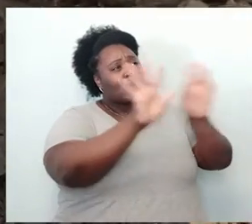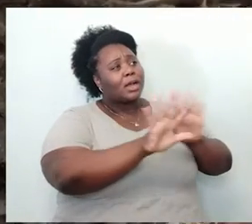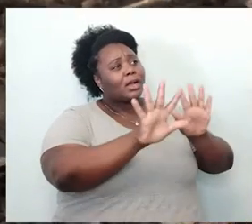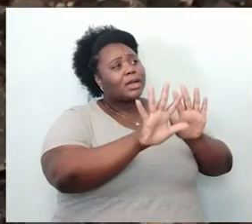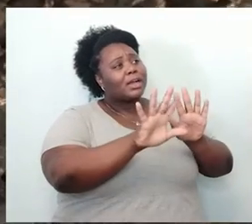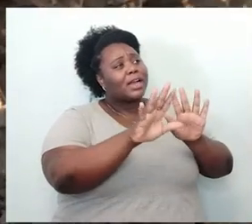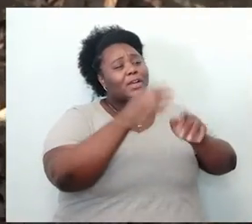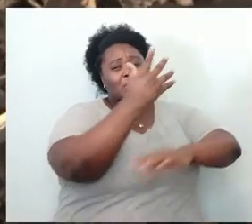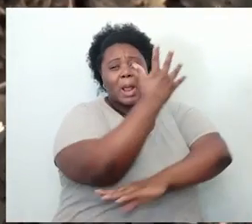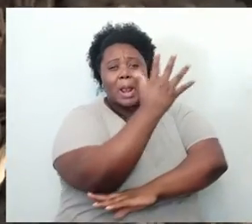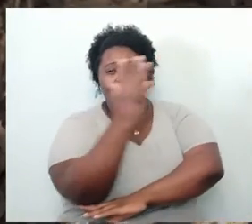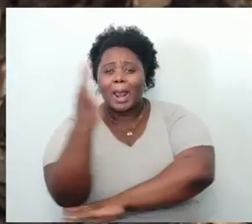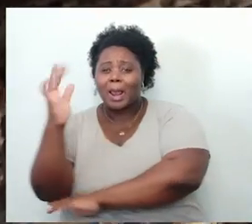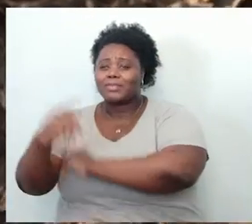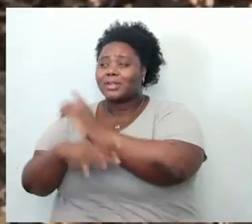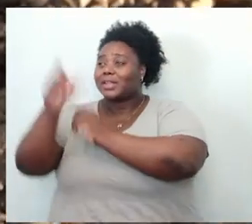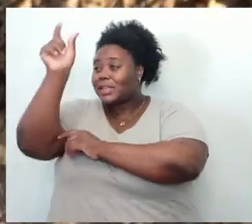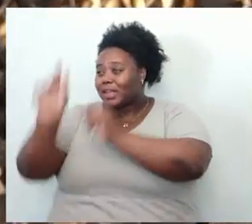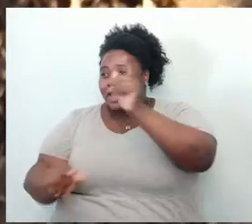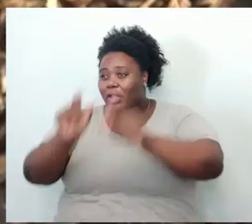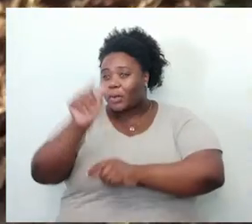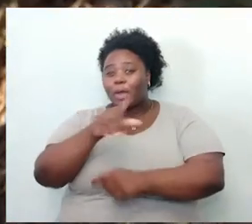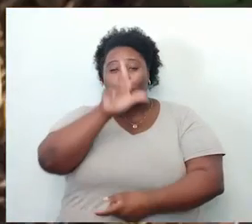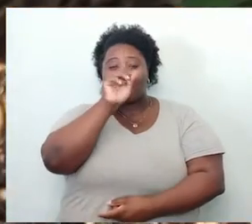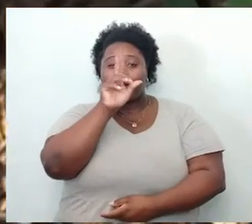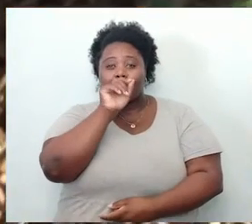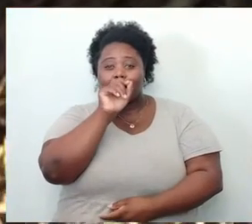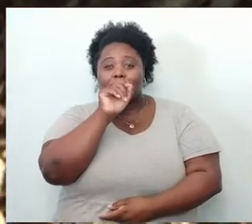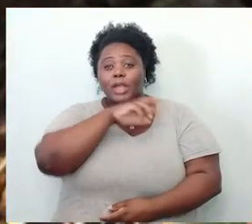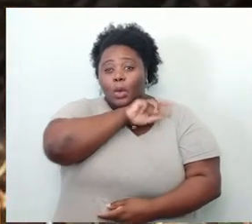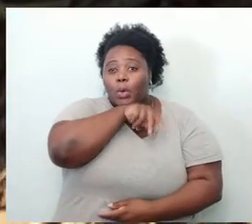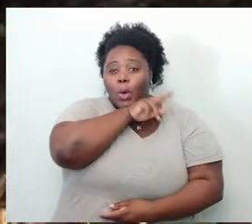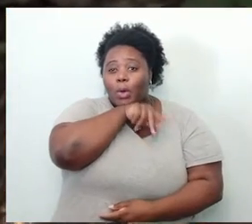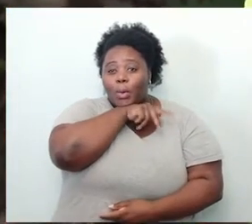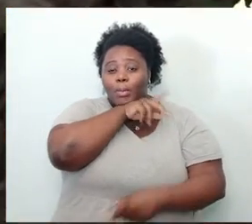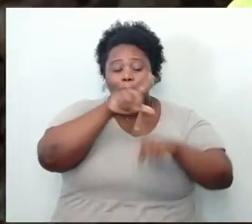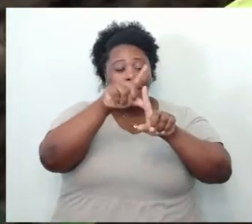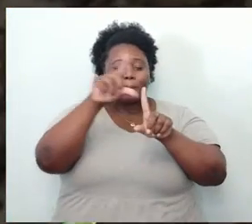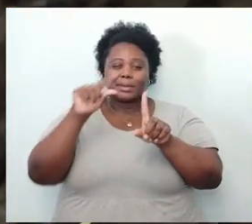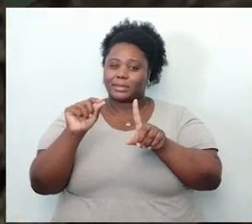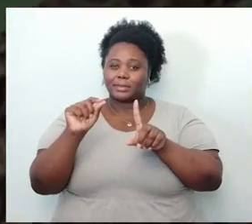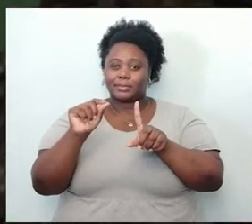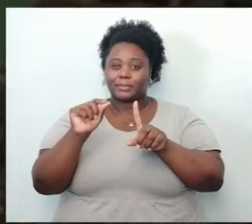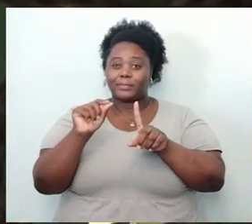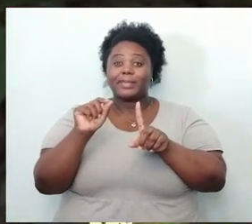Floresta, cipó, pássaro, jiboia, plantas. Com eles